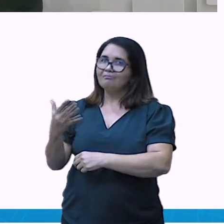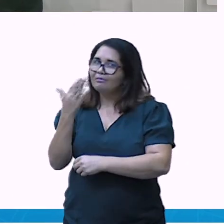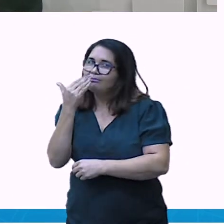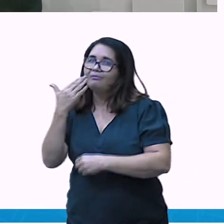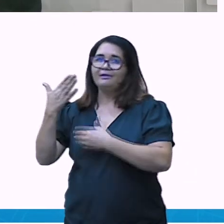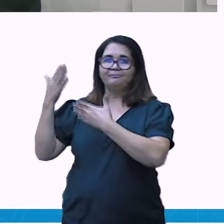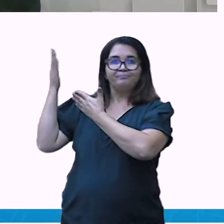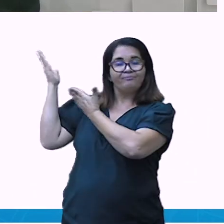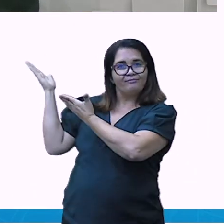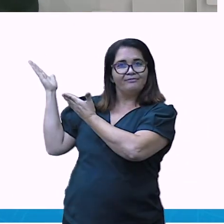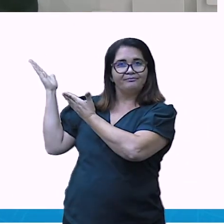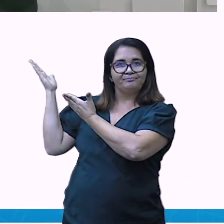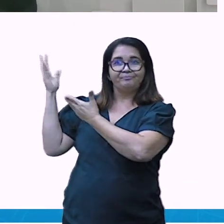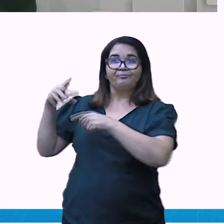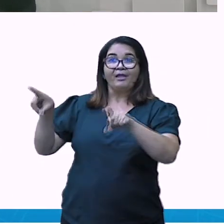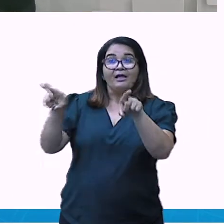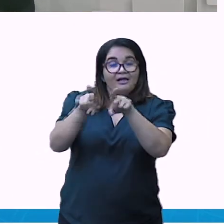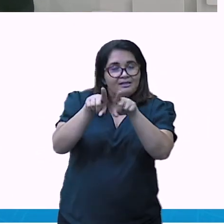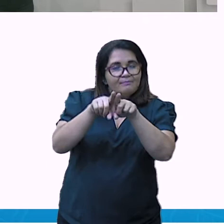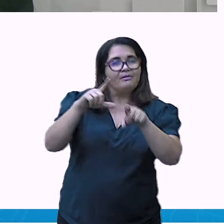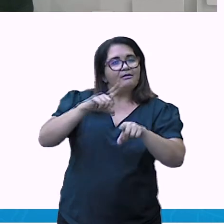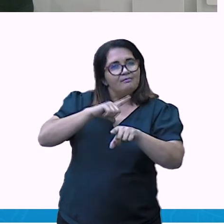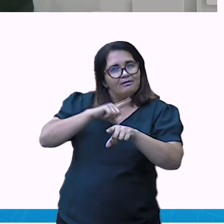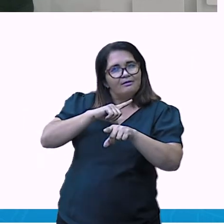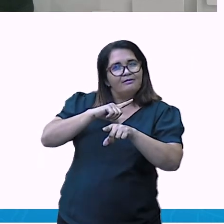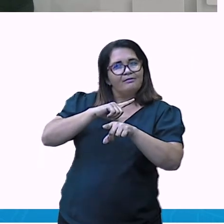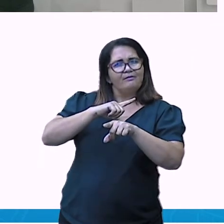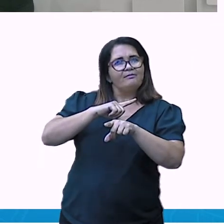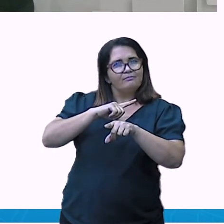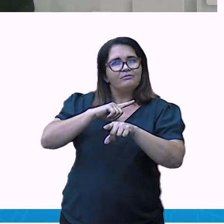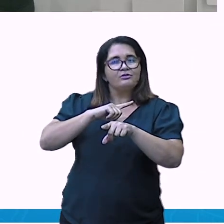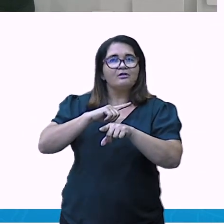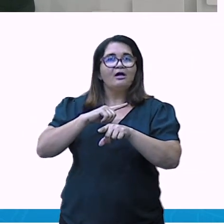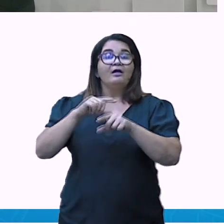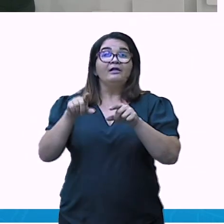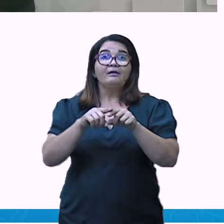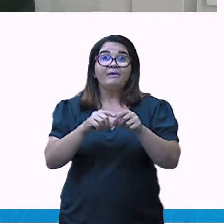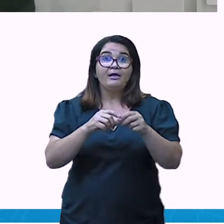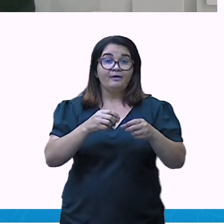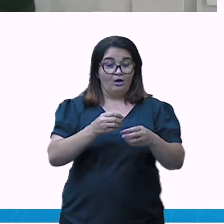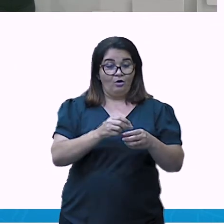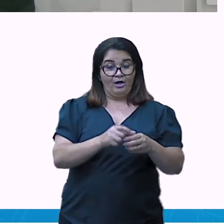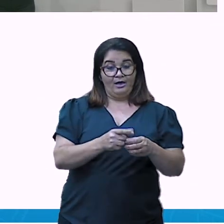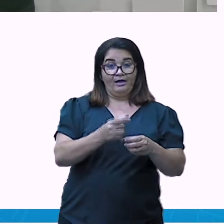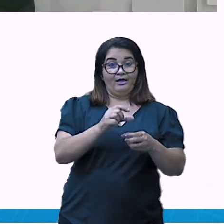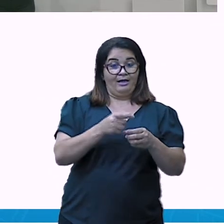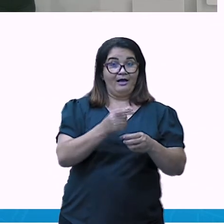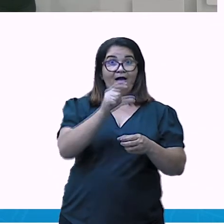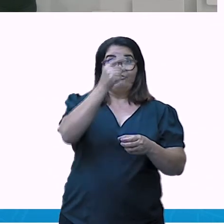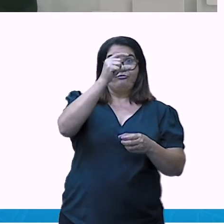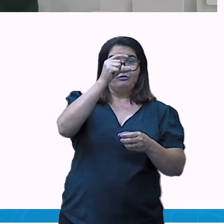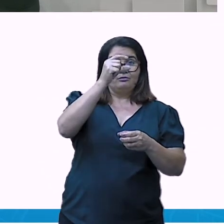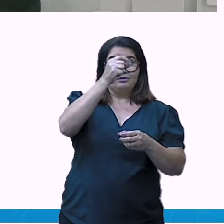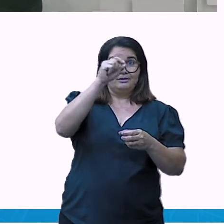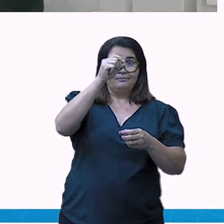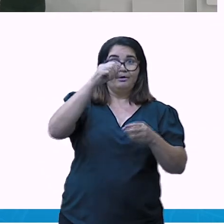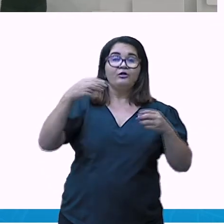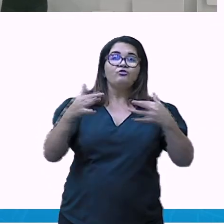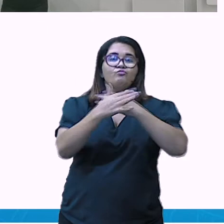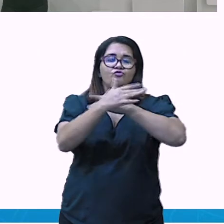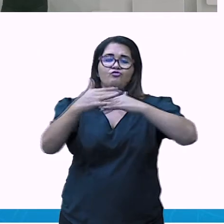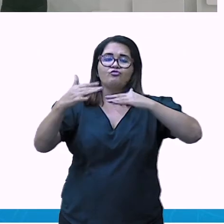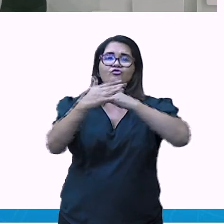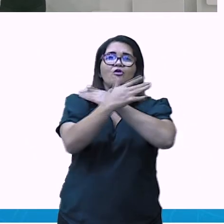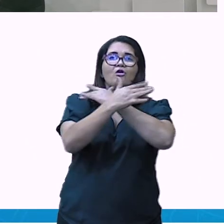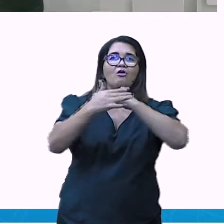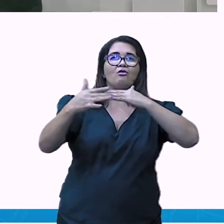E temos também garrafinhas à base de algas. Mas aí, hoje